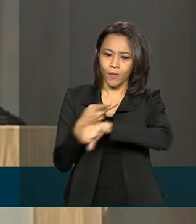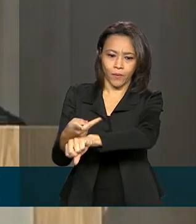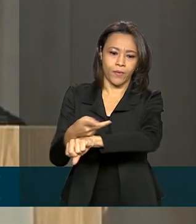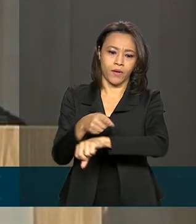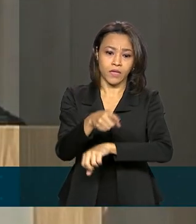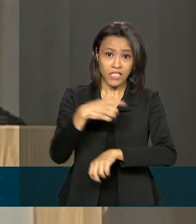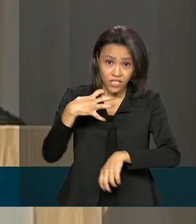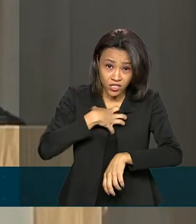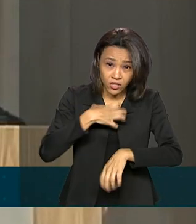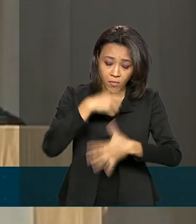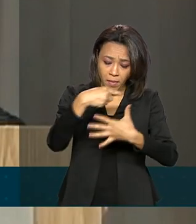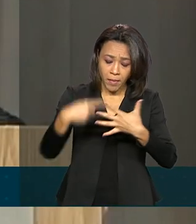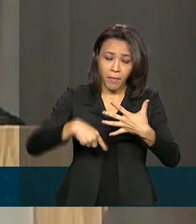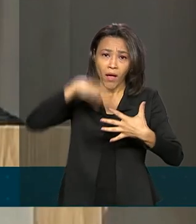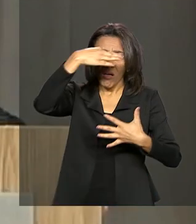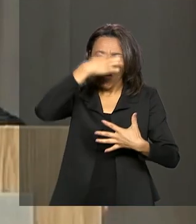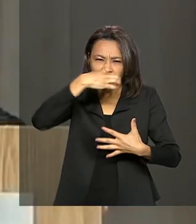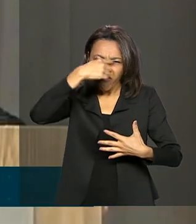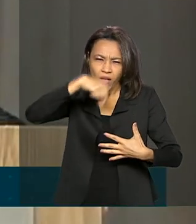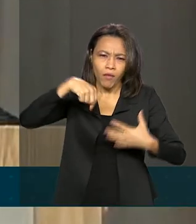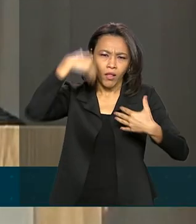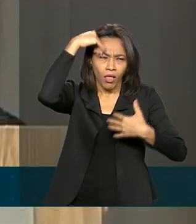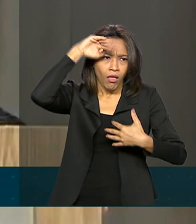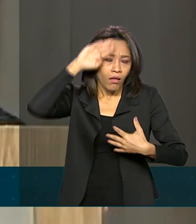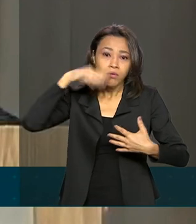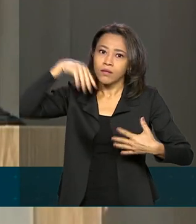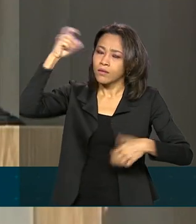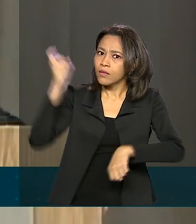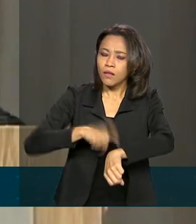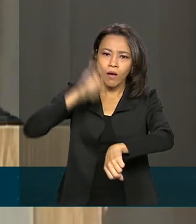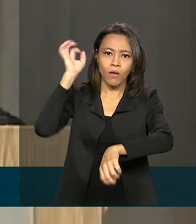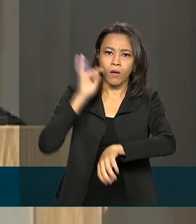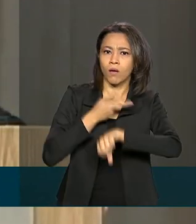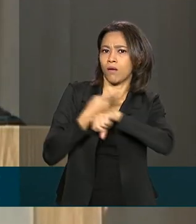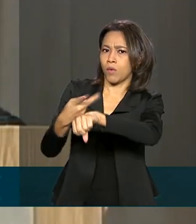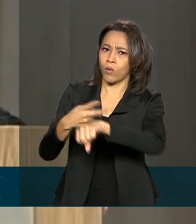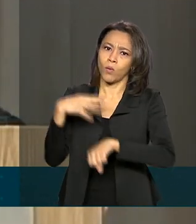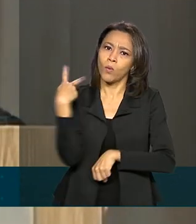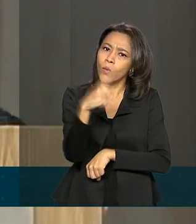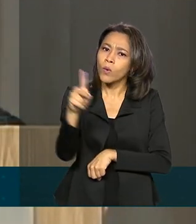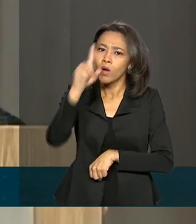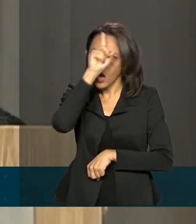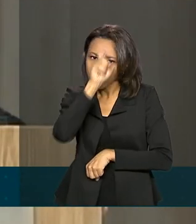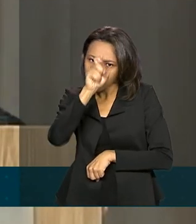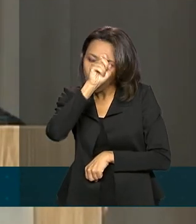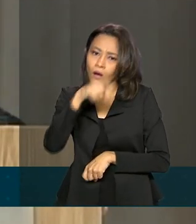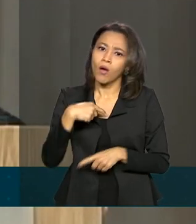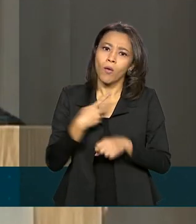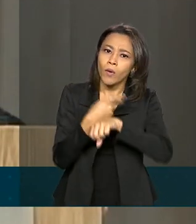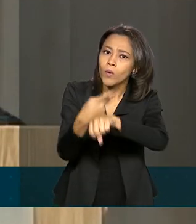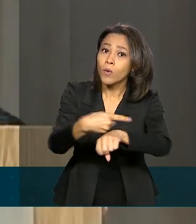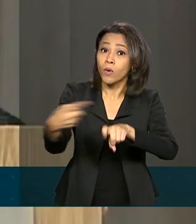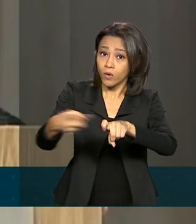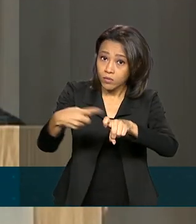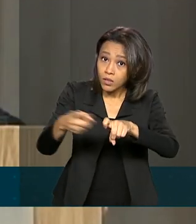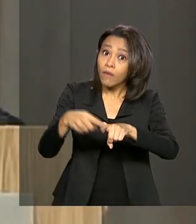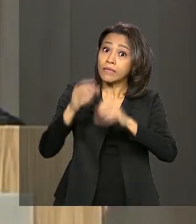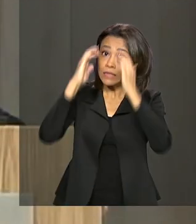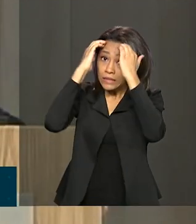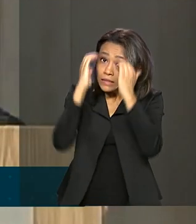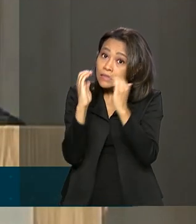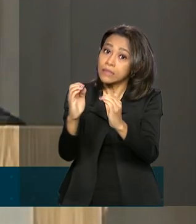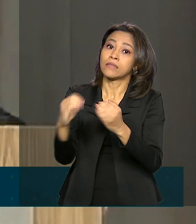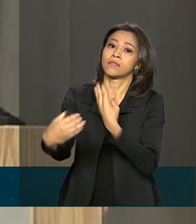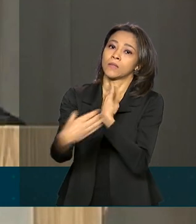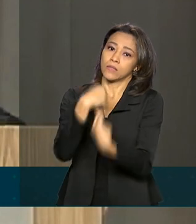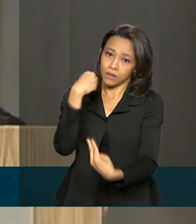Procure imediatamente os seus postos de saúde, consulte o médico e siga suas orientações